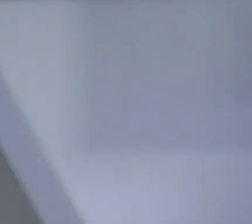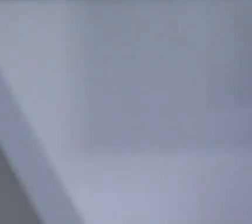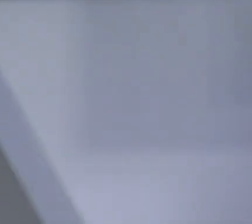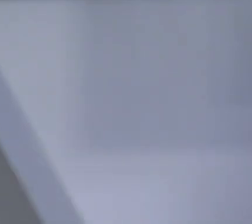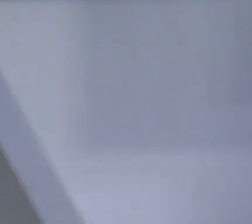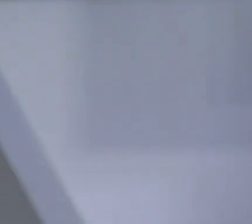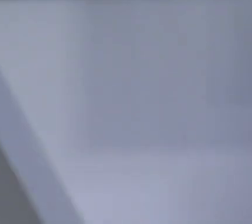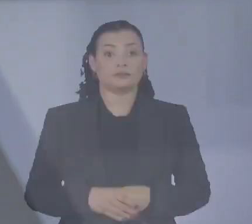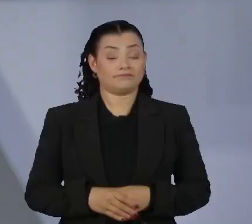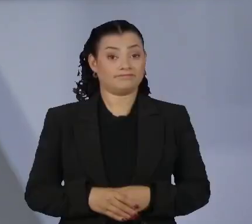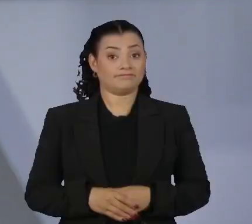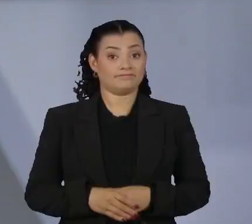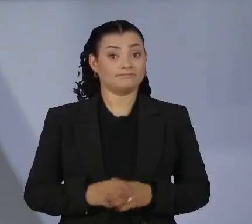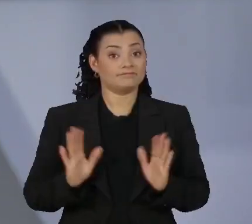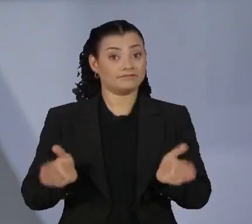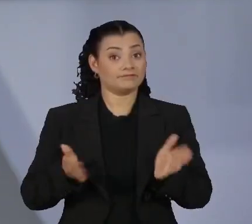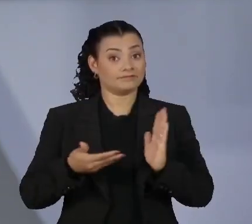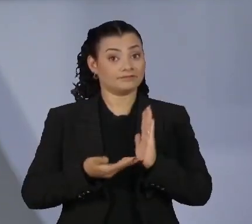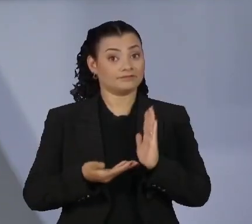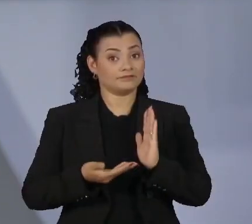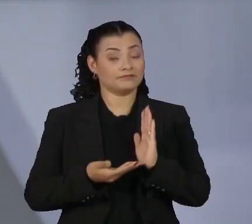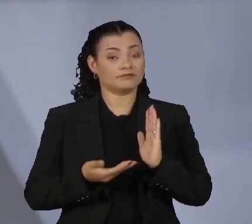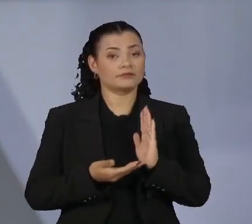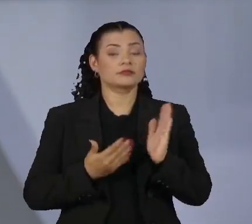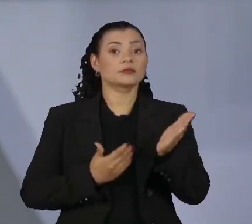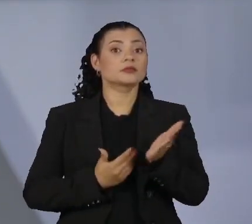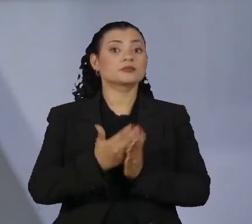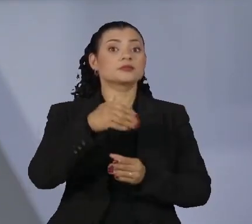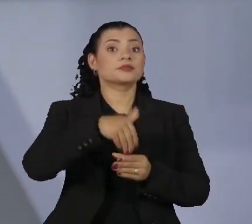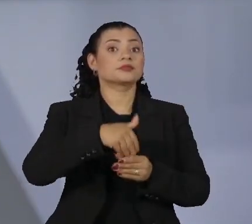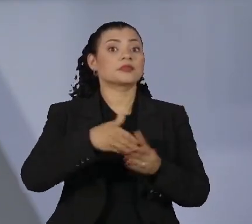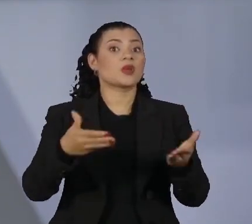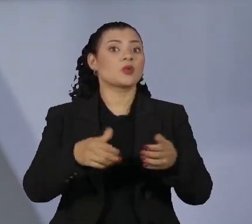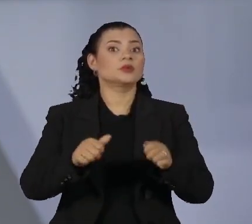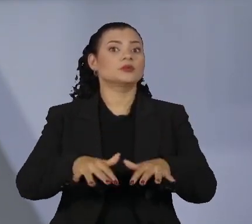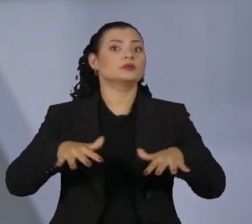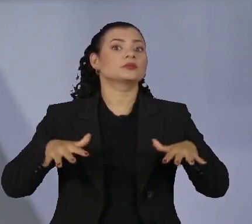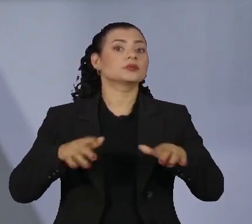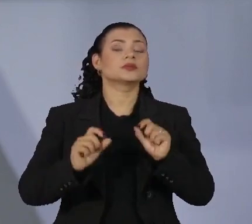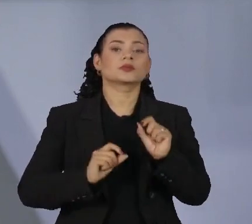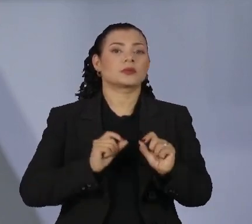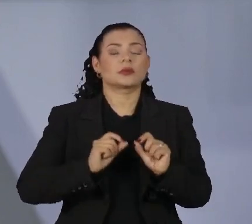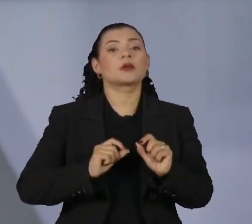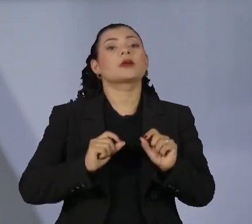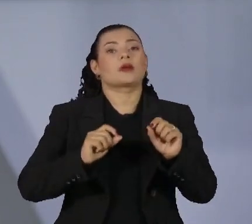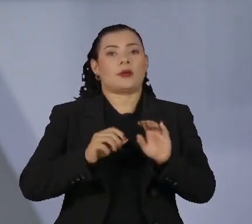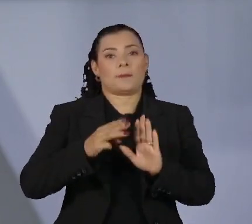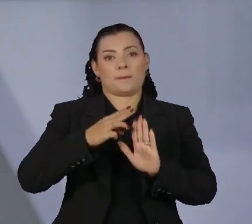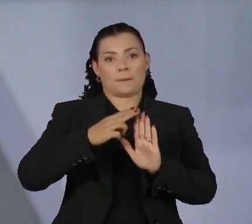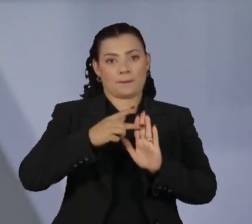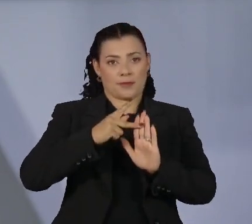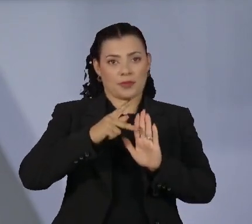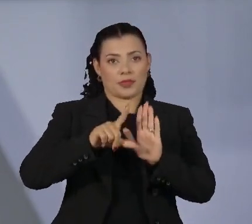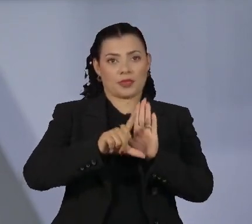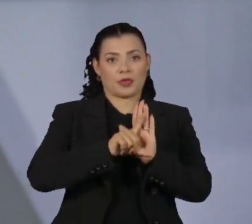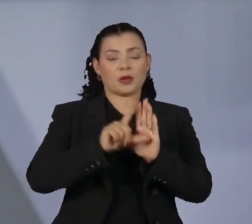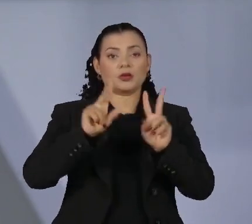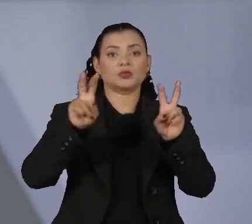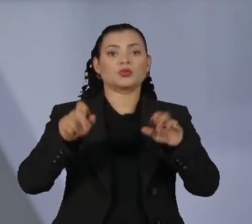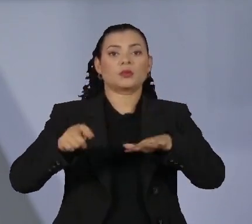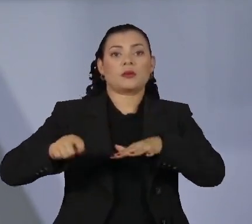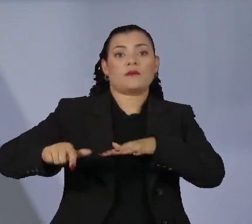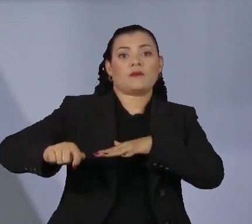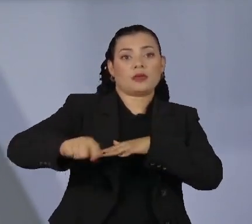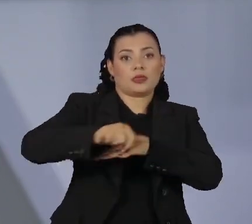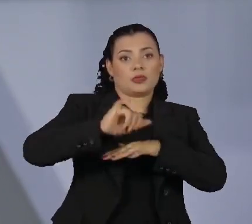A Câmara dos Deputados pode começar a votar hoje o projeto das fake news. A aprovação, que era dada como